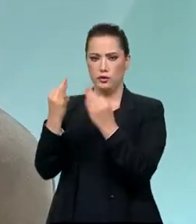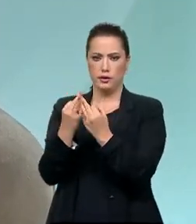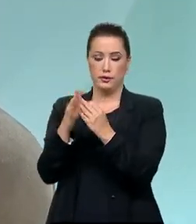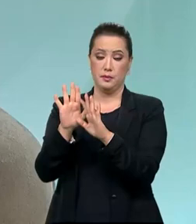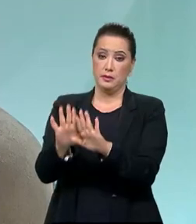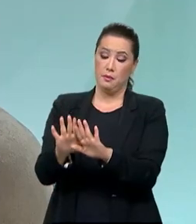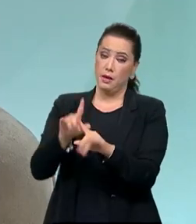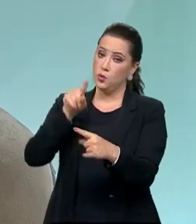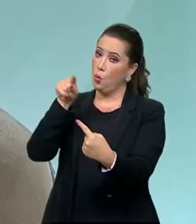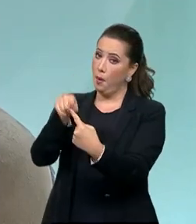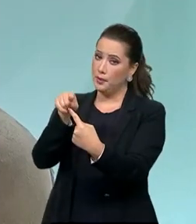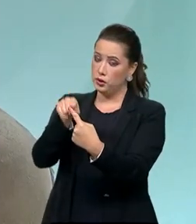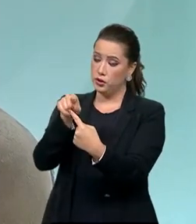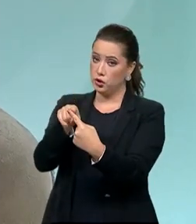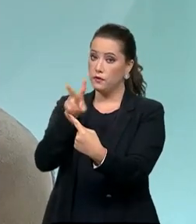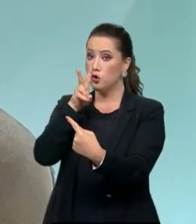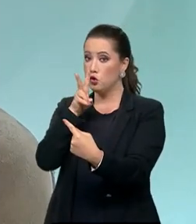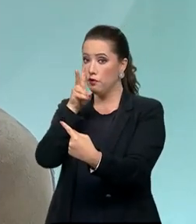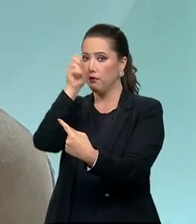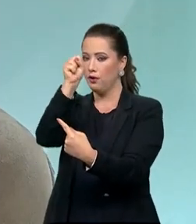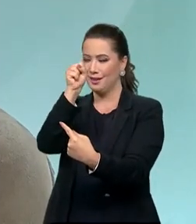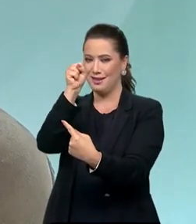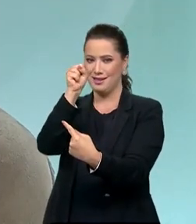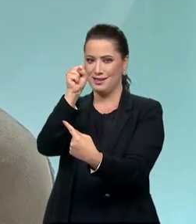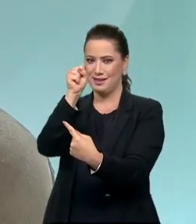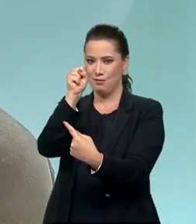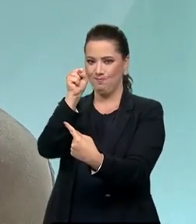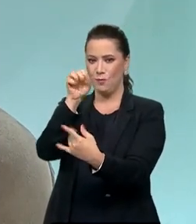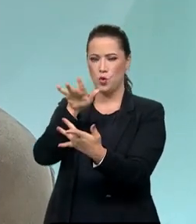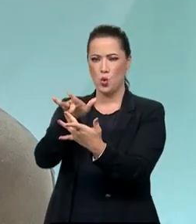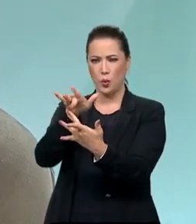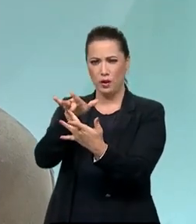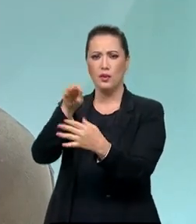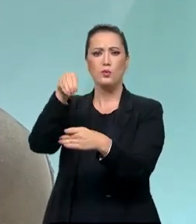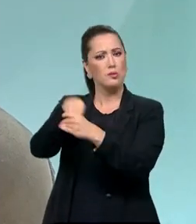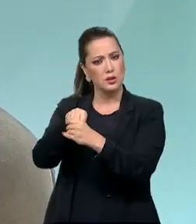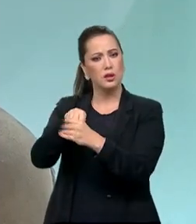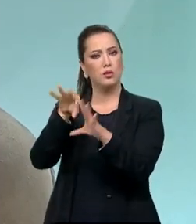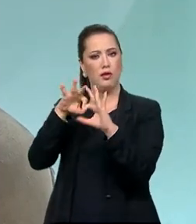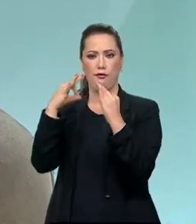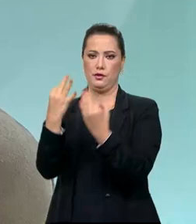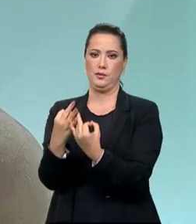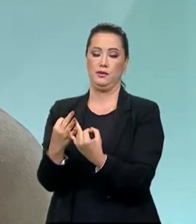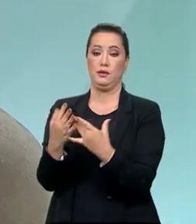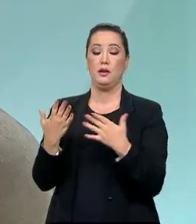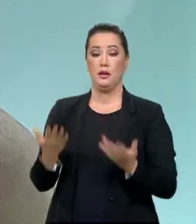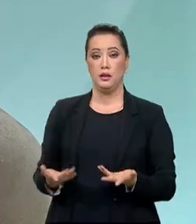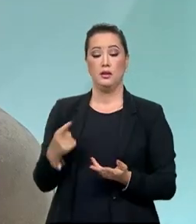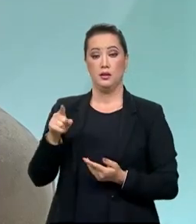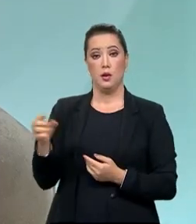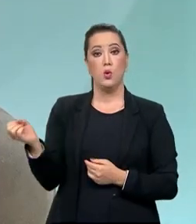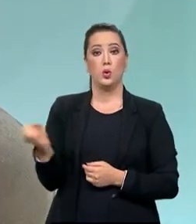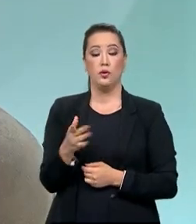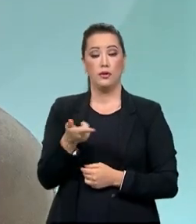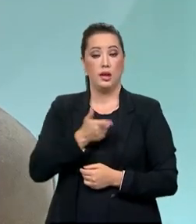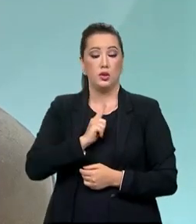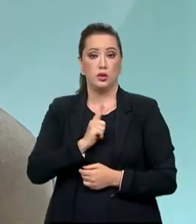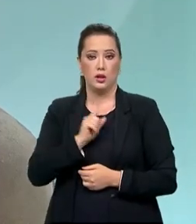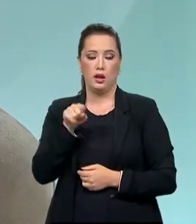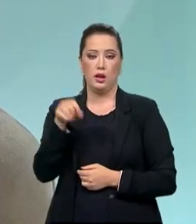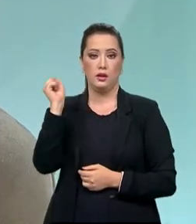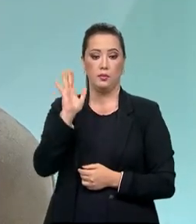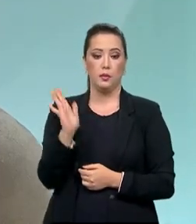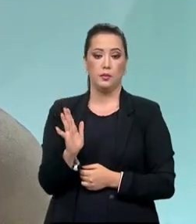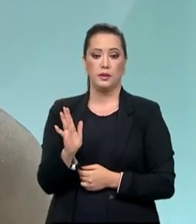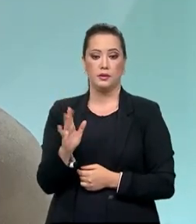visando o fortalecimento de vínculos familiares. E é nesse sentido que é uma novidade para o